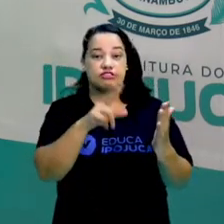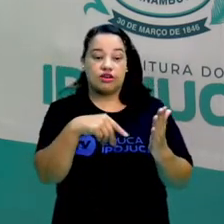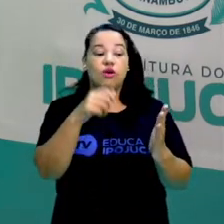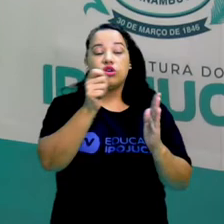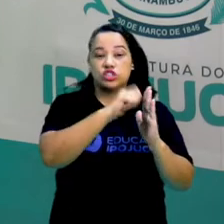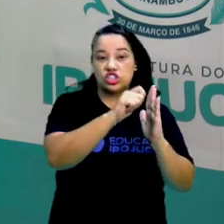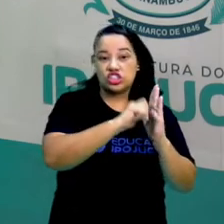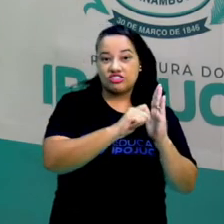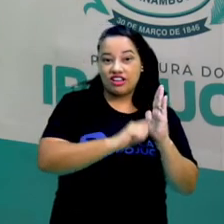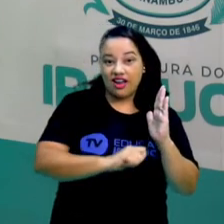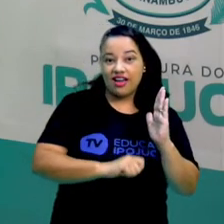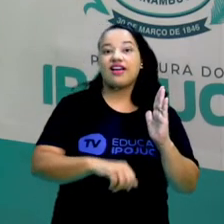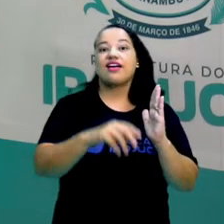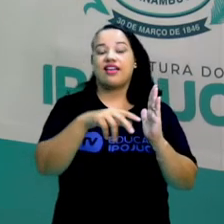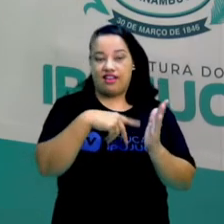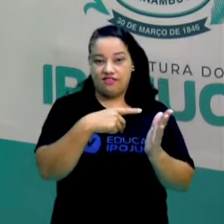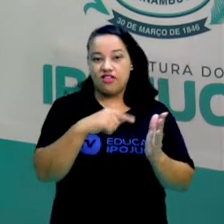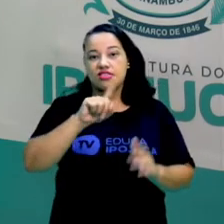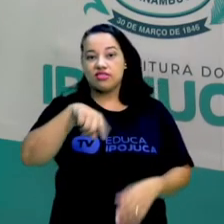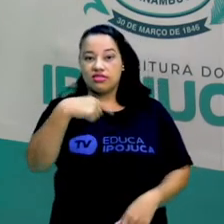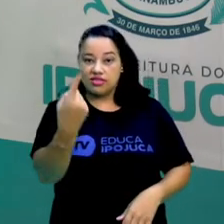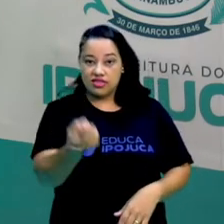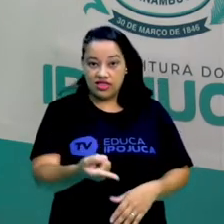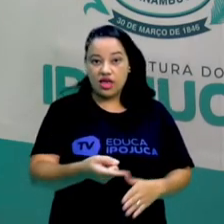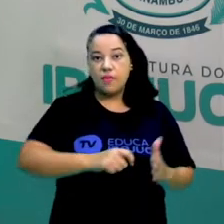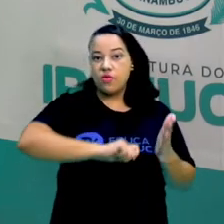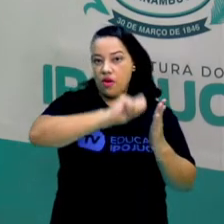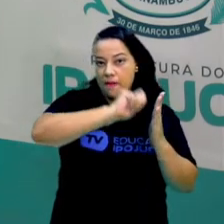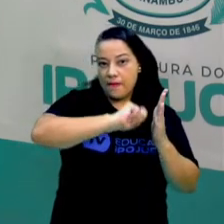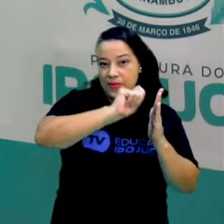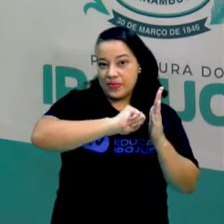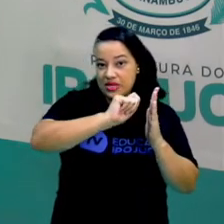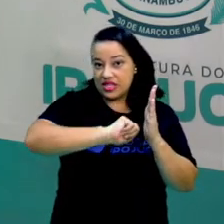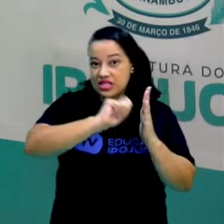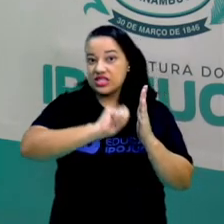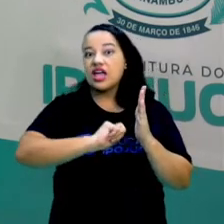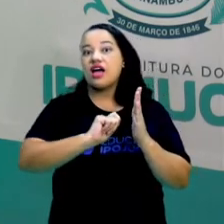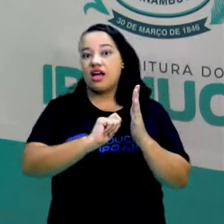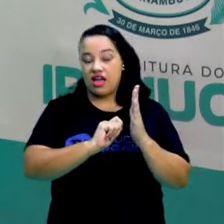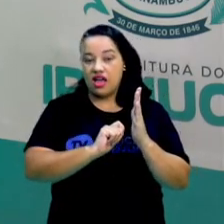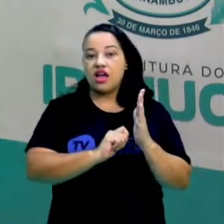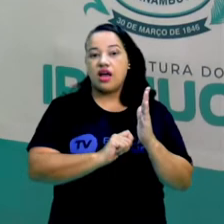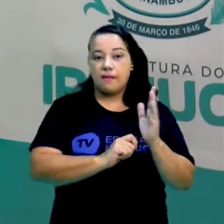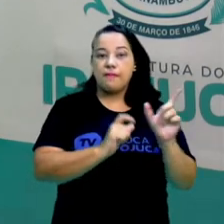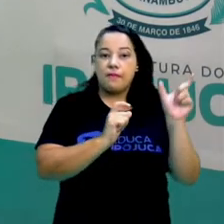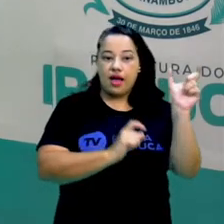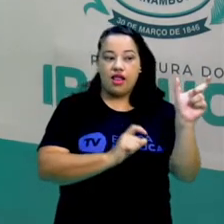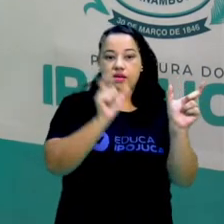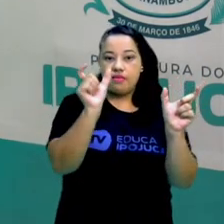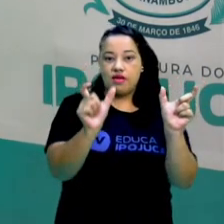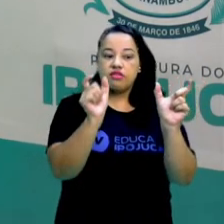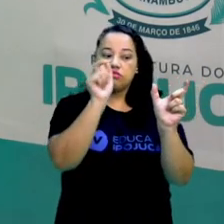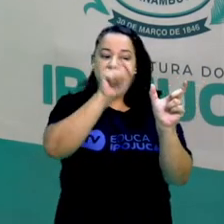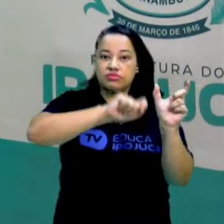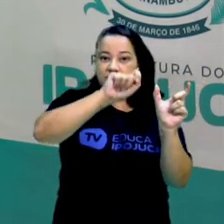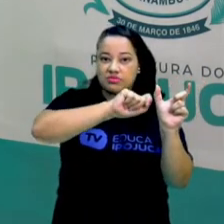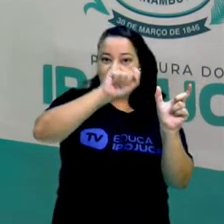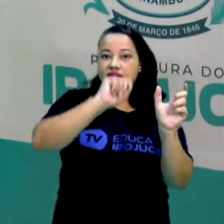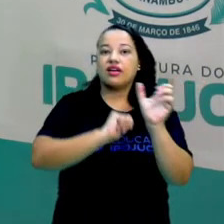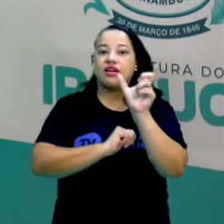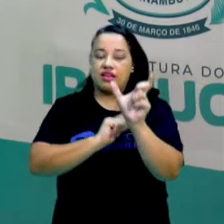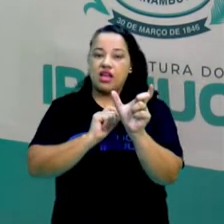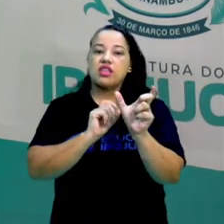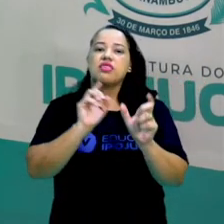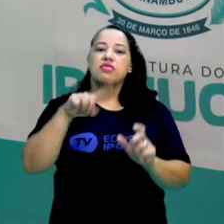um trecho desta música. Depois vocês vão pintar os espaços entre as palavras. Conte